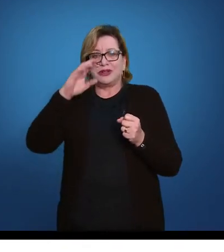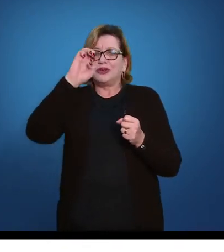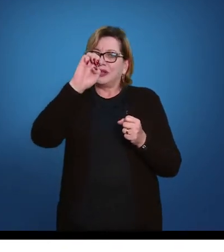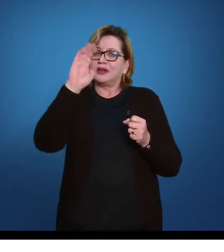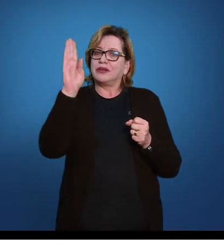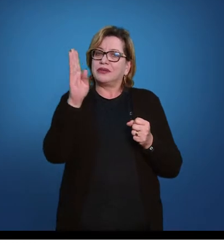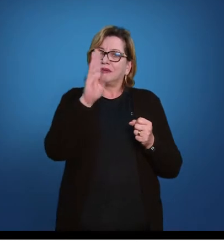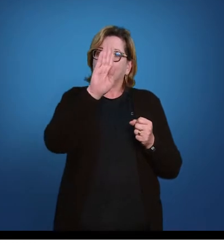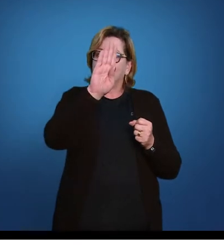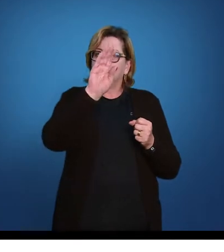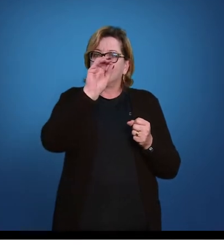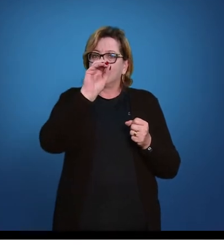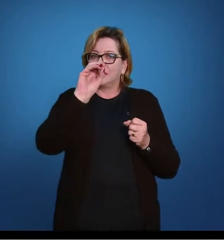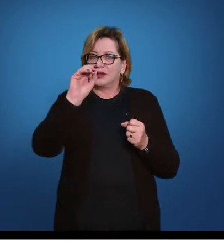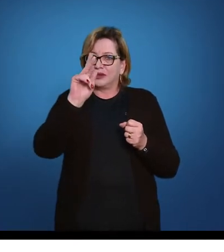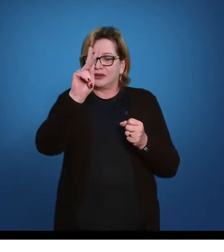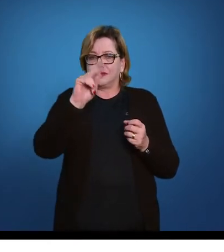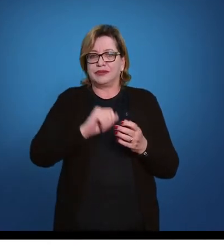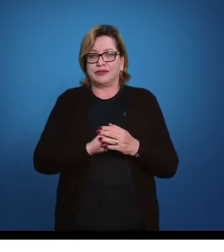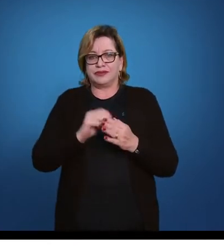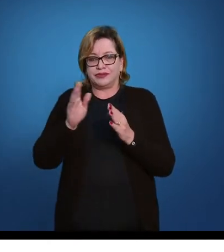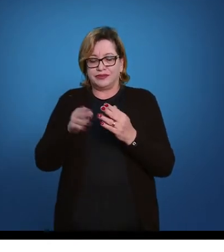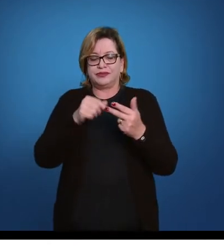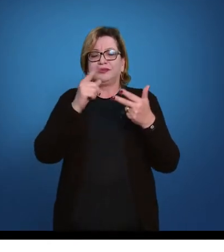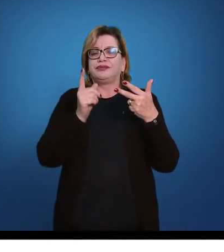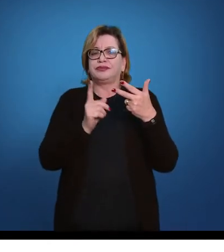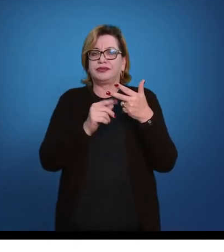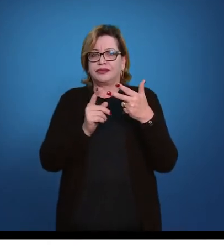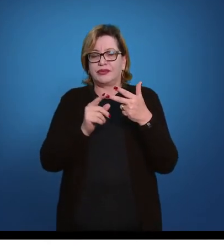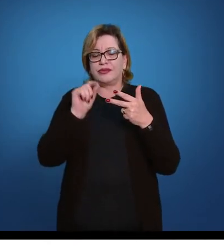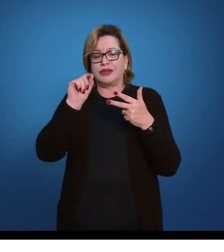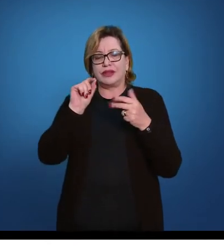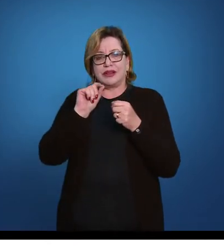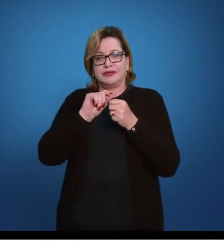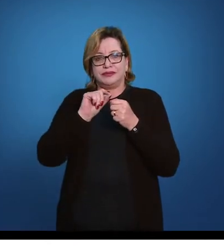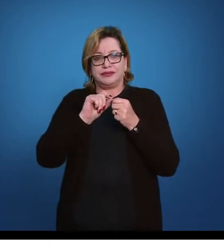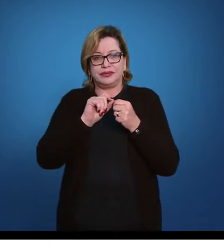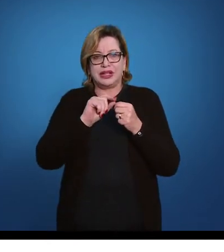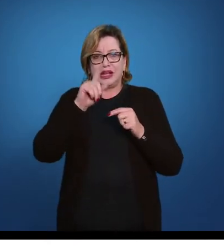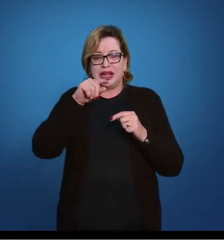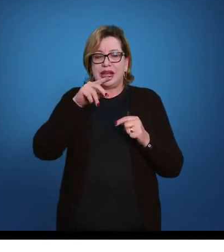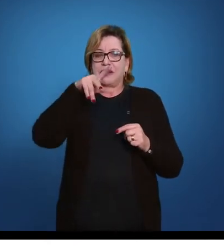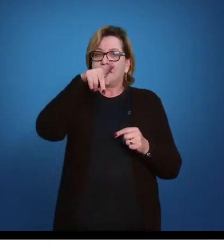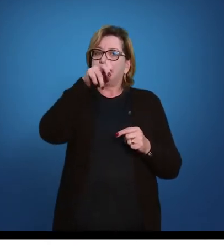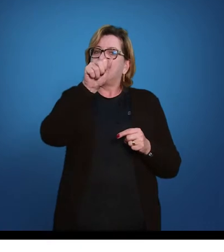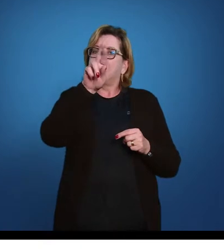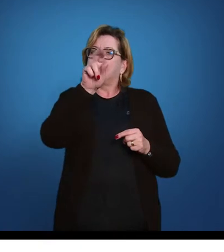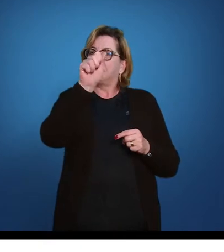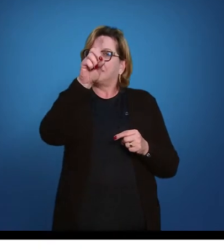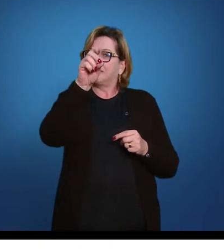da disciplina. O próximo elemento que nós vamos realizar é a parada de mãos.